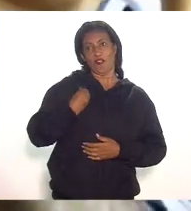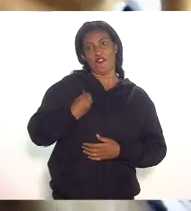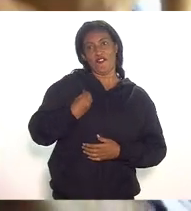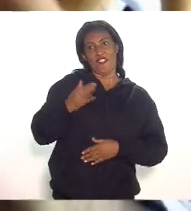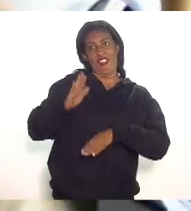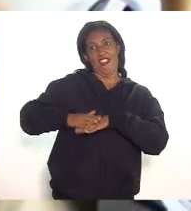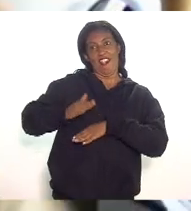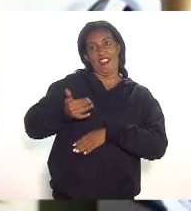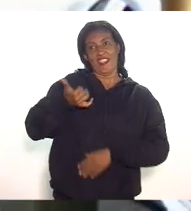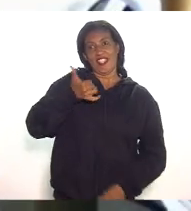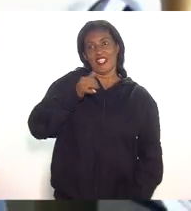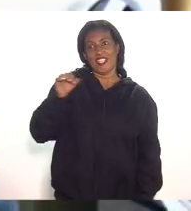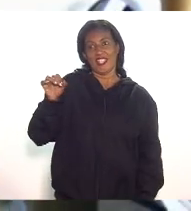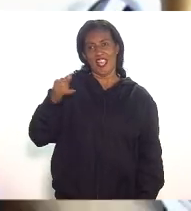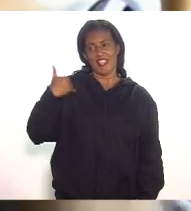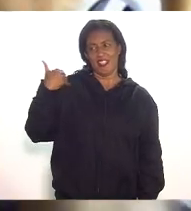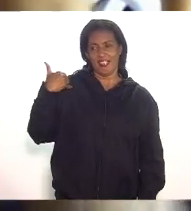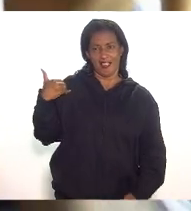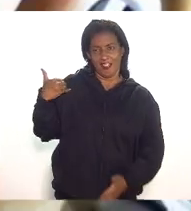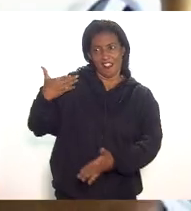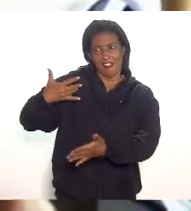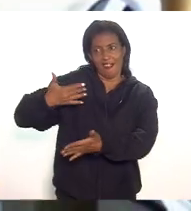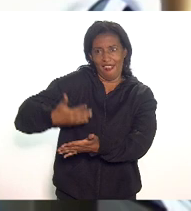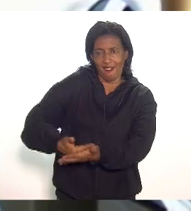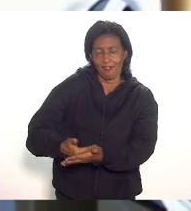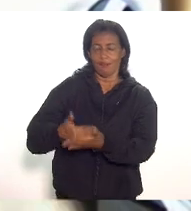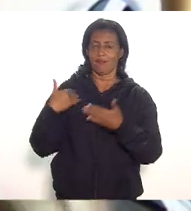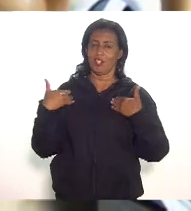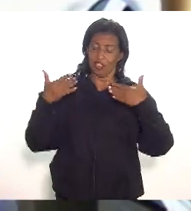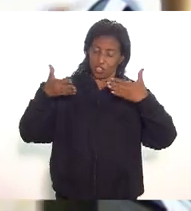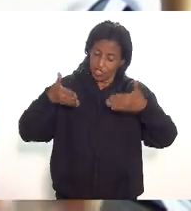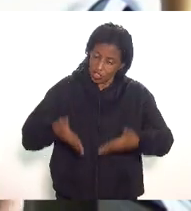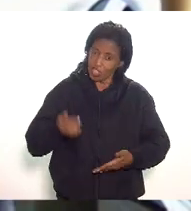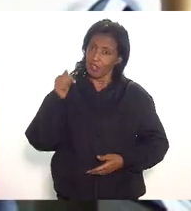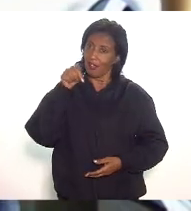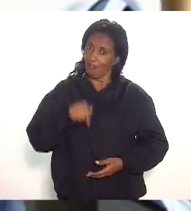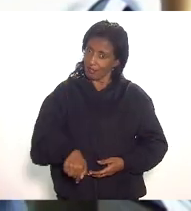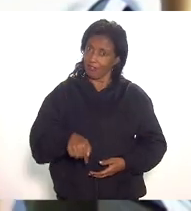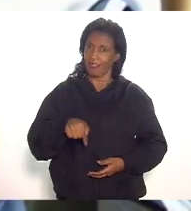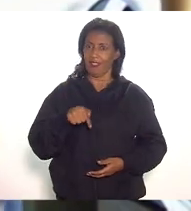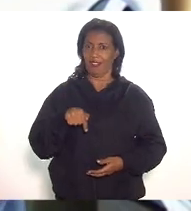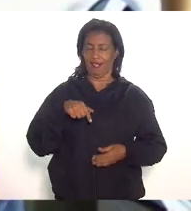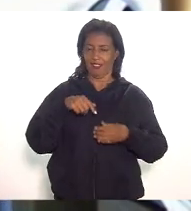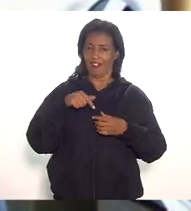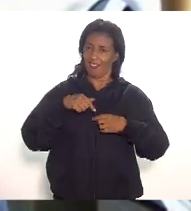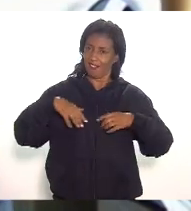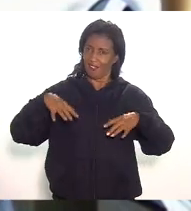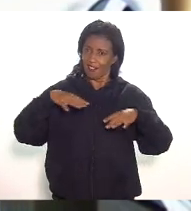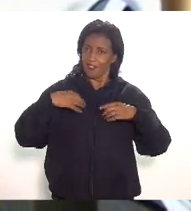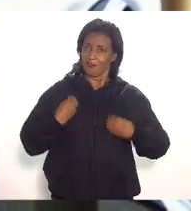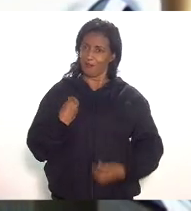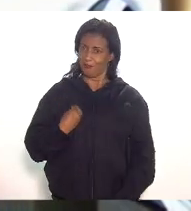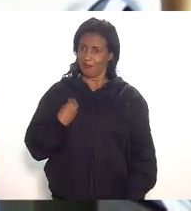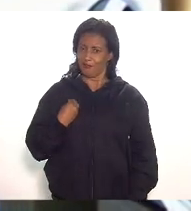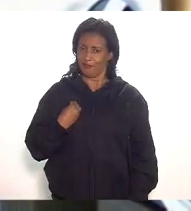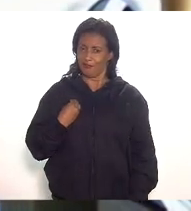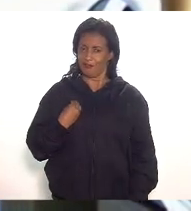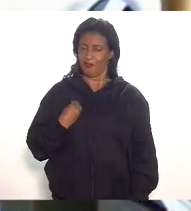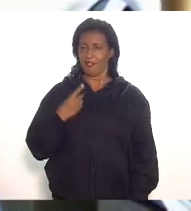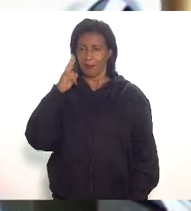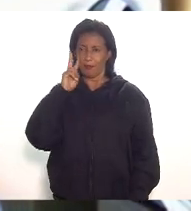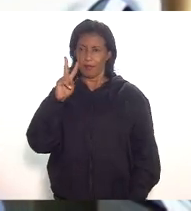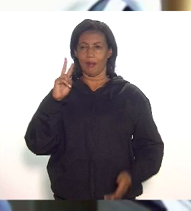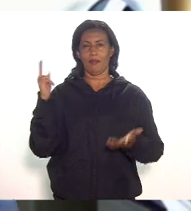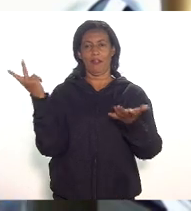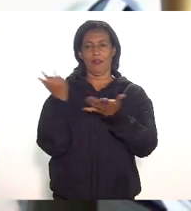anos mas que a gente ainda esteja aqui na face da terra para ver acontecer eu discutei o deputado